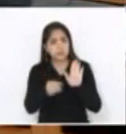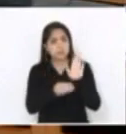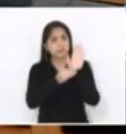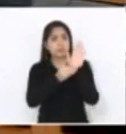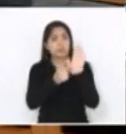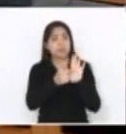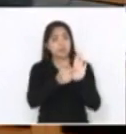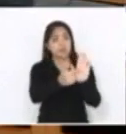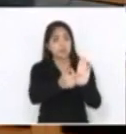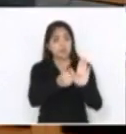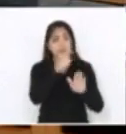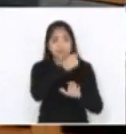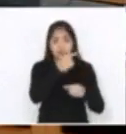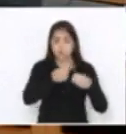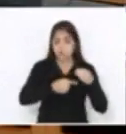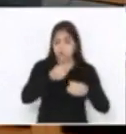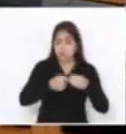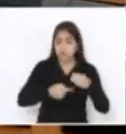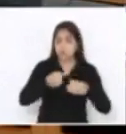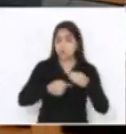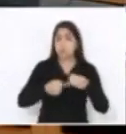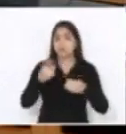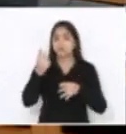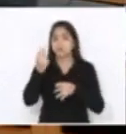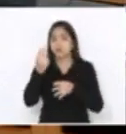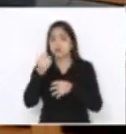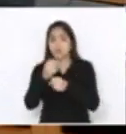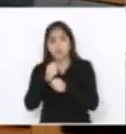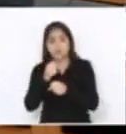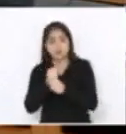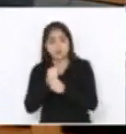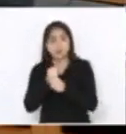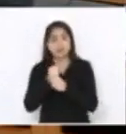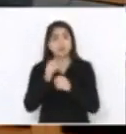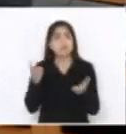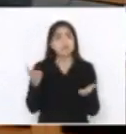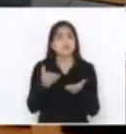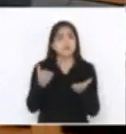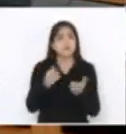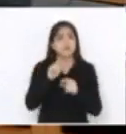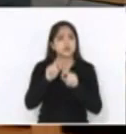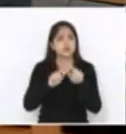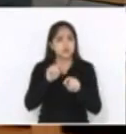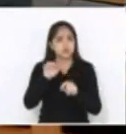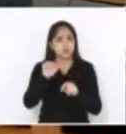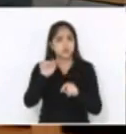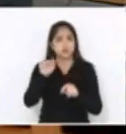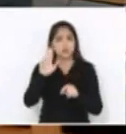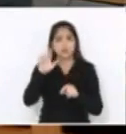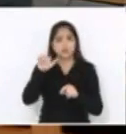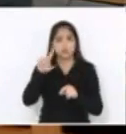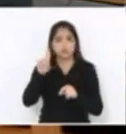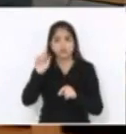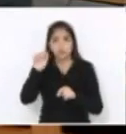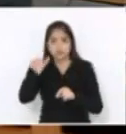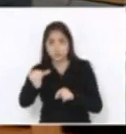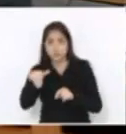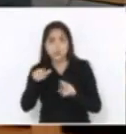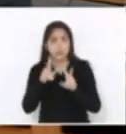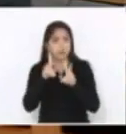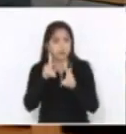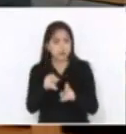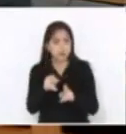na Comissão de Finanças também. E o que está em jogo hoje? O modelo do FUNDAM é o mesmo. O Estado de Santa